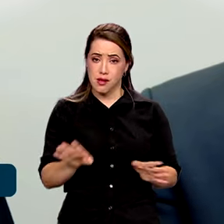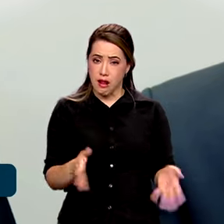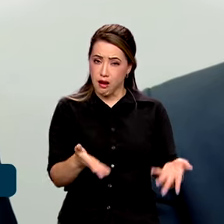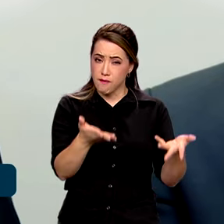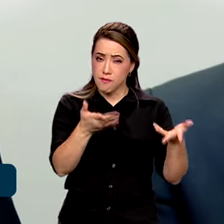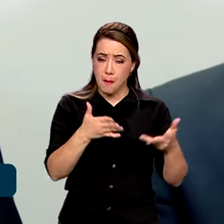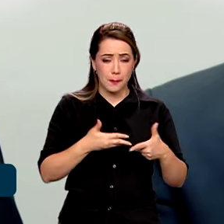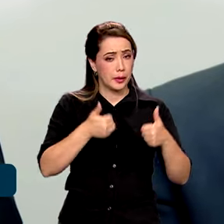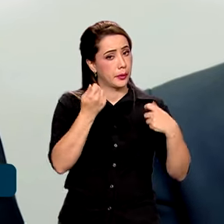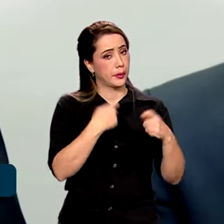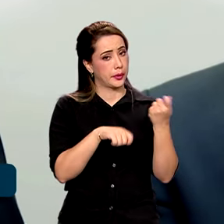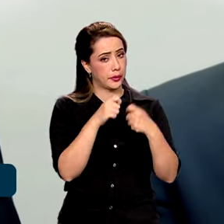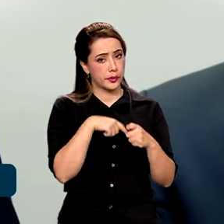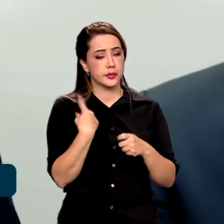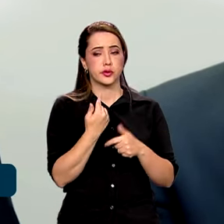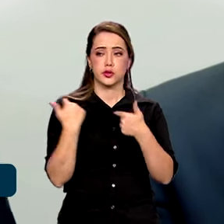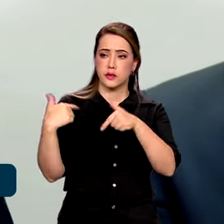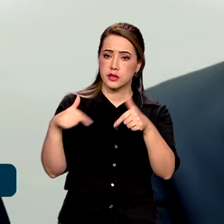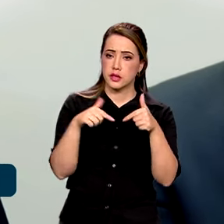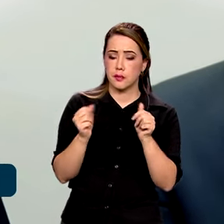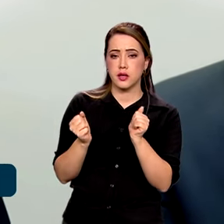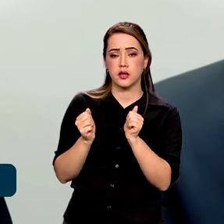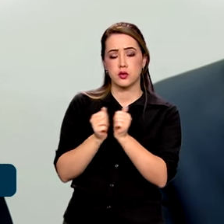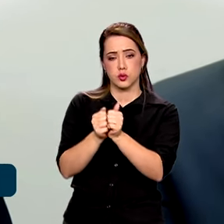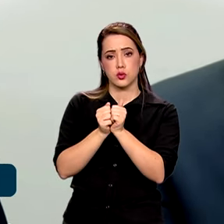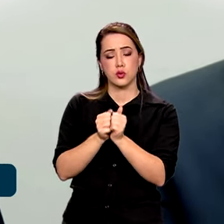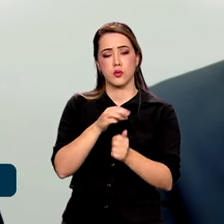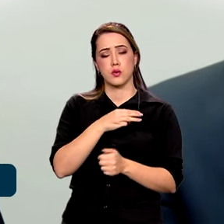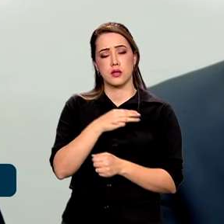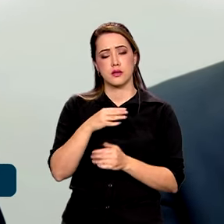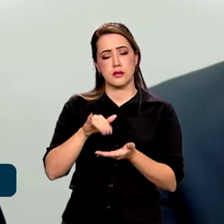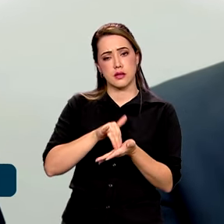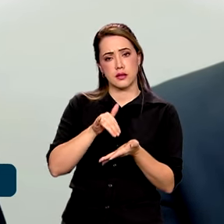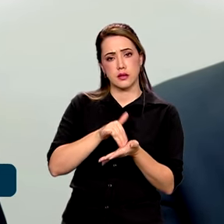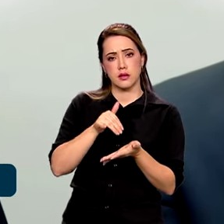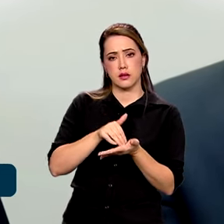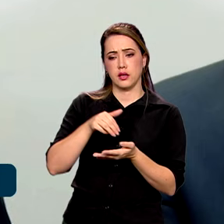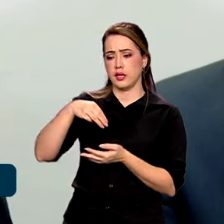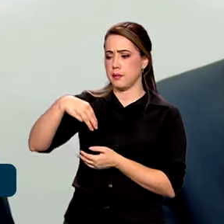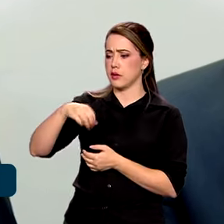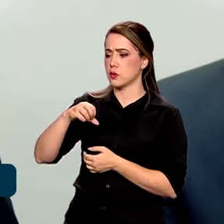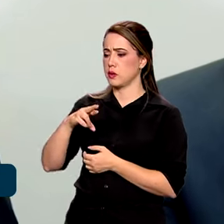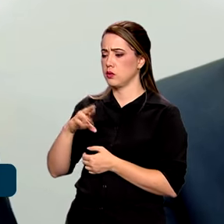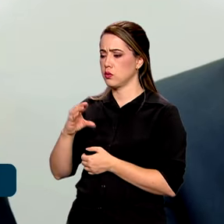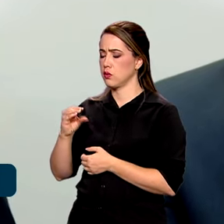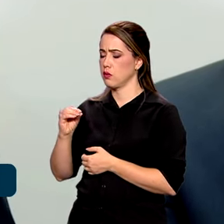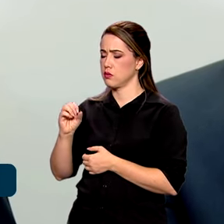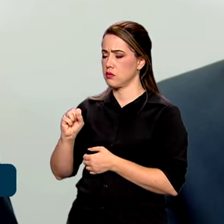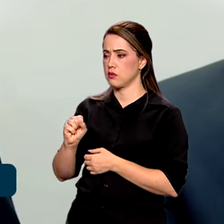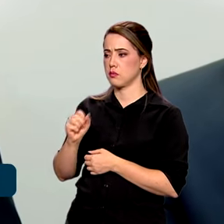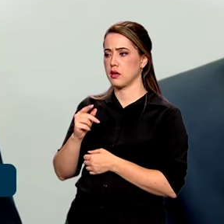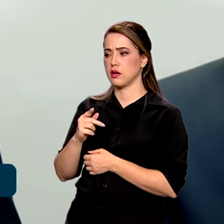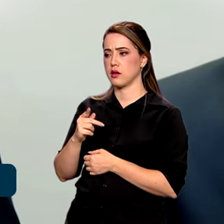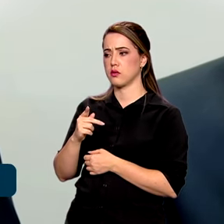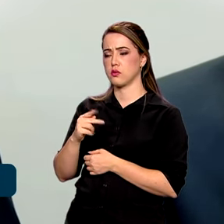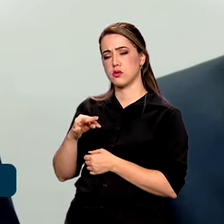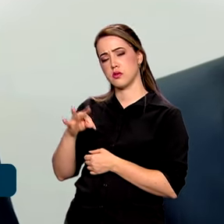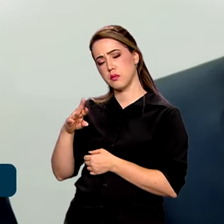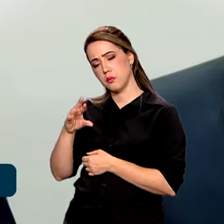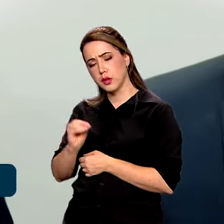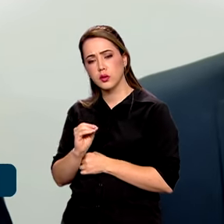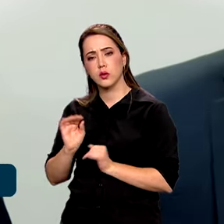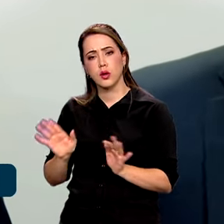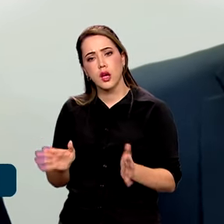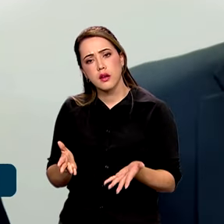intensamente, junto à Secretaria do Marcos Pinto, nessas medidas microeconômicas que alavancam o